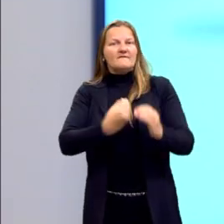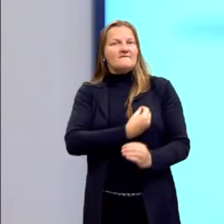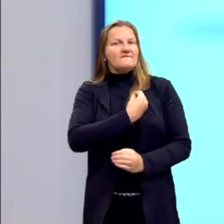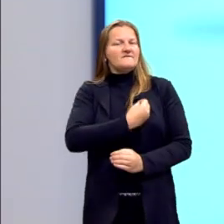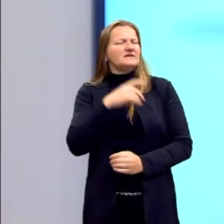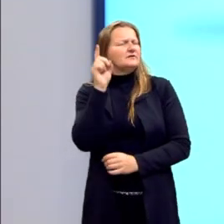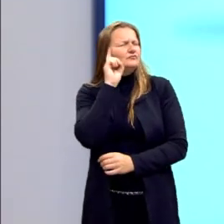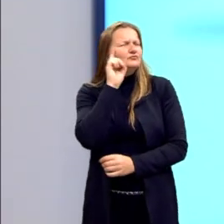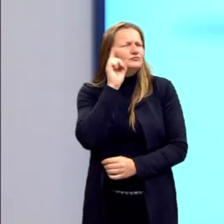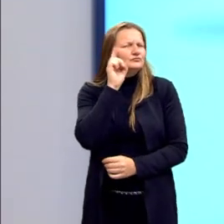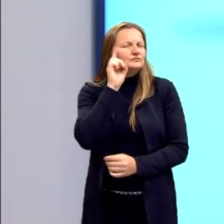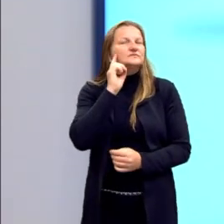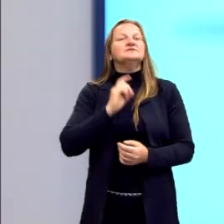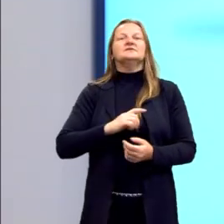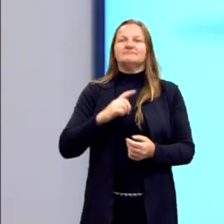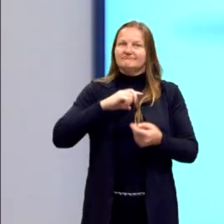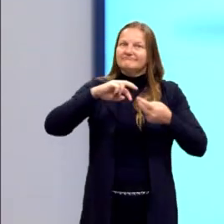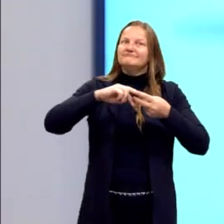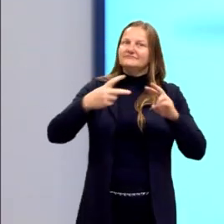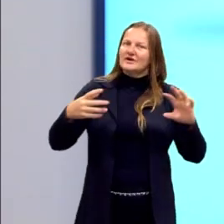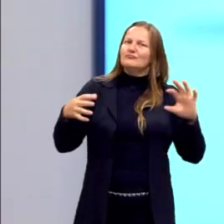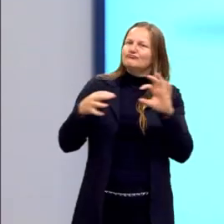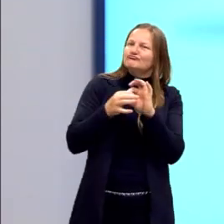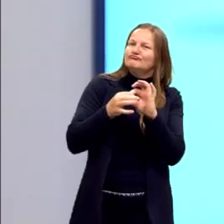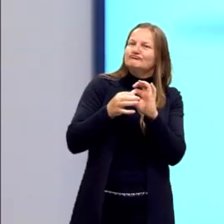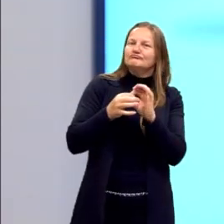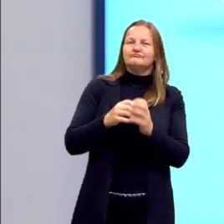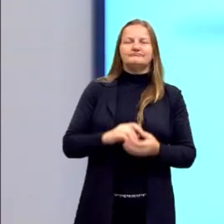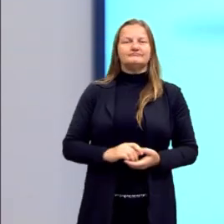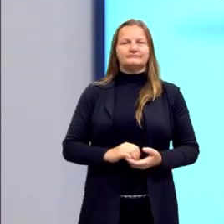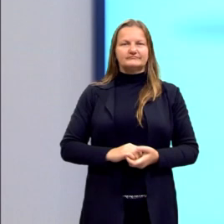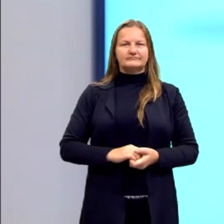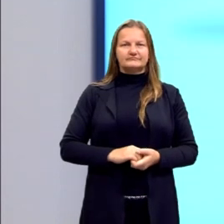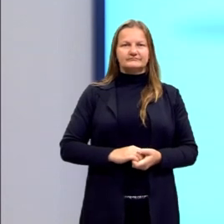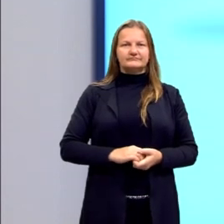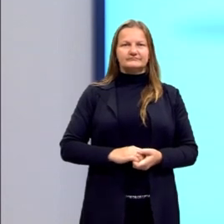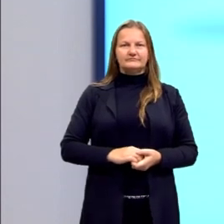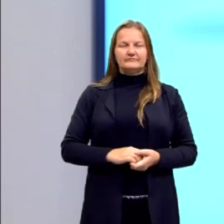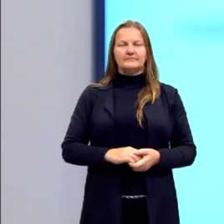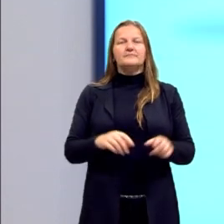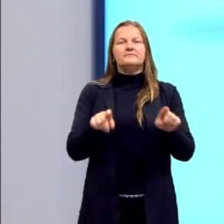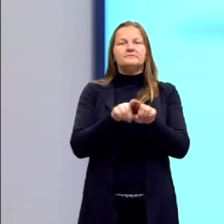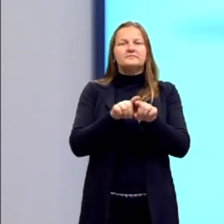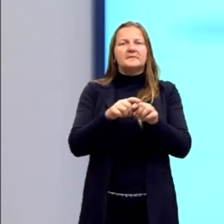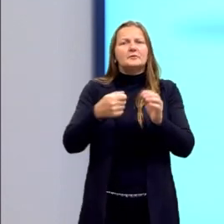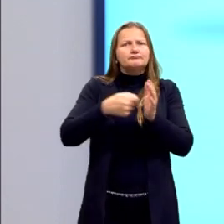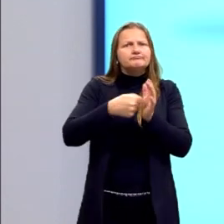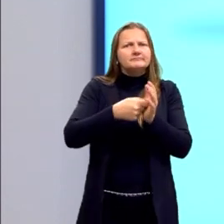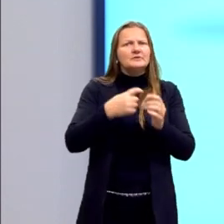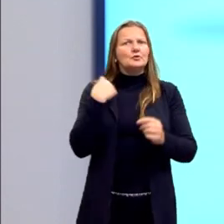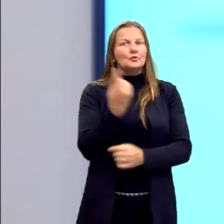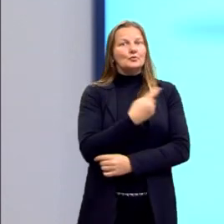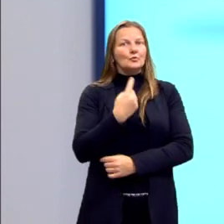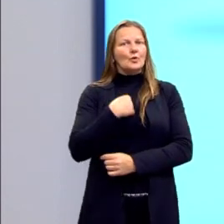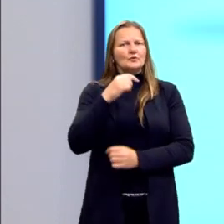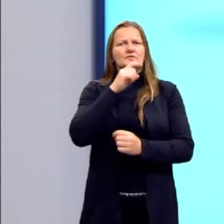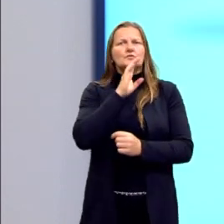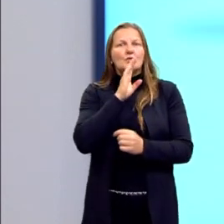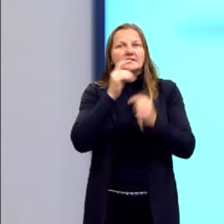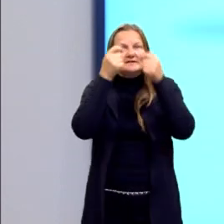cotidiana. Ela está ali presente no nosso cotidiano, exigindo algum